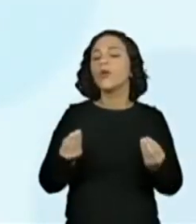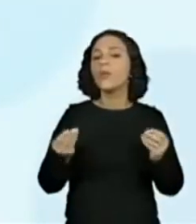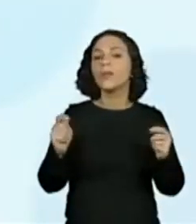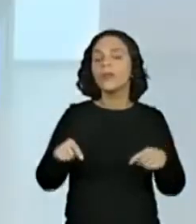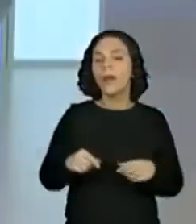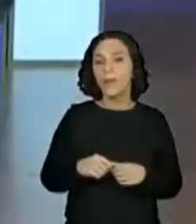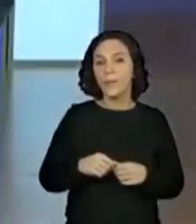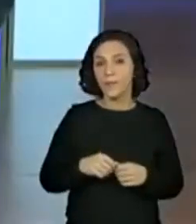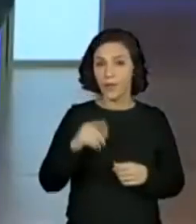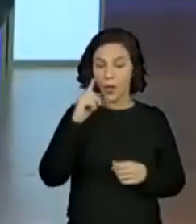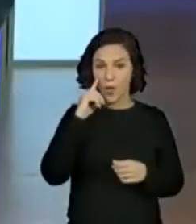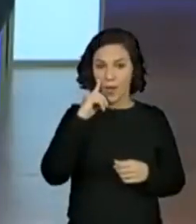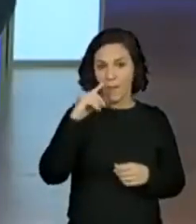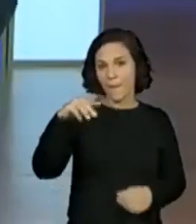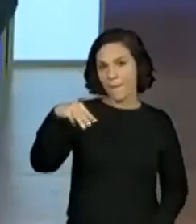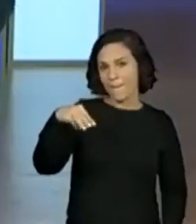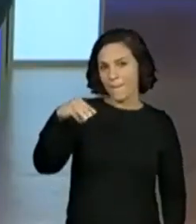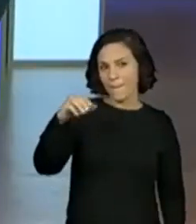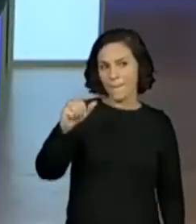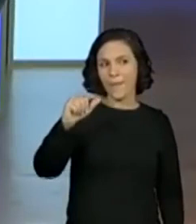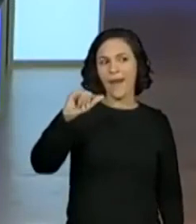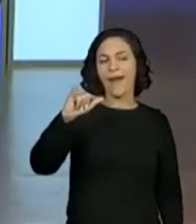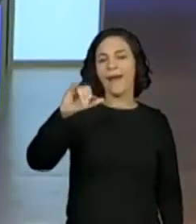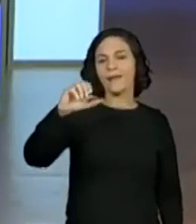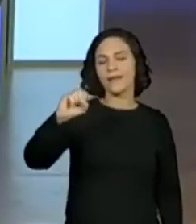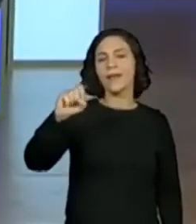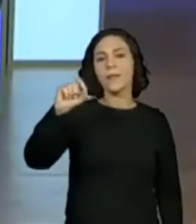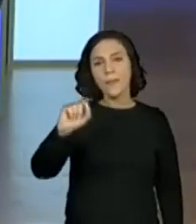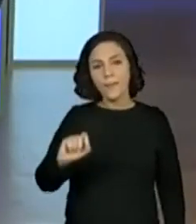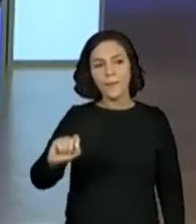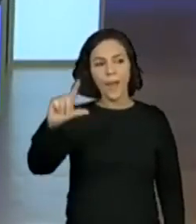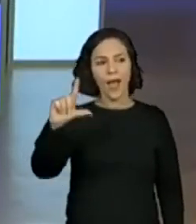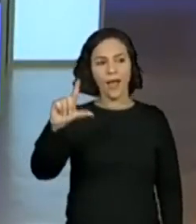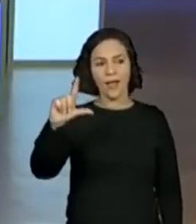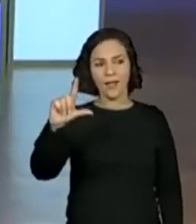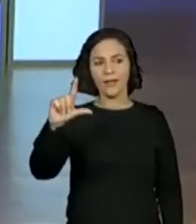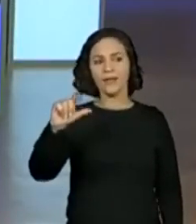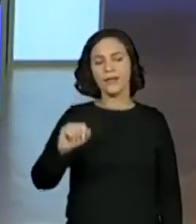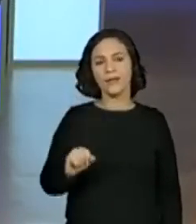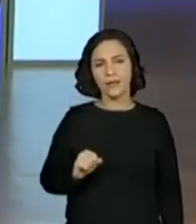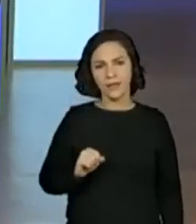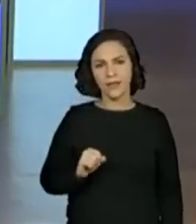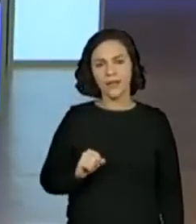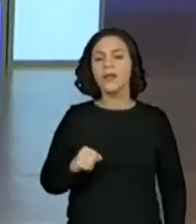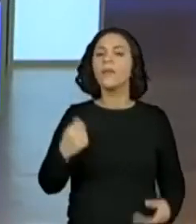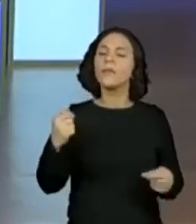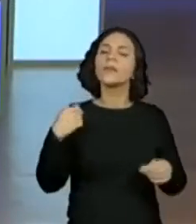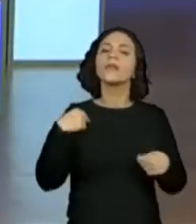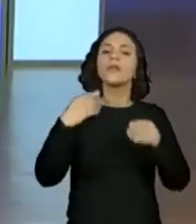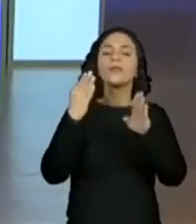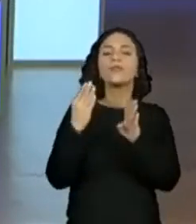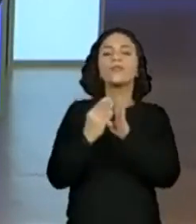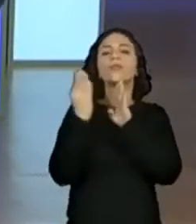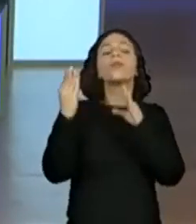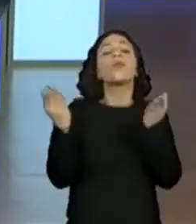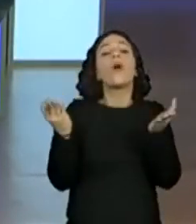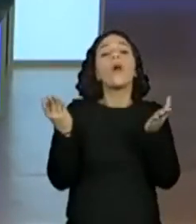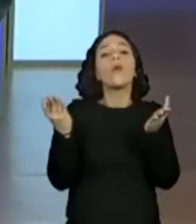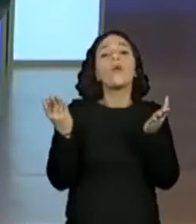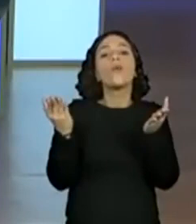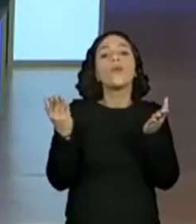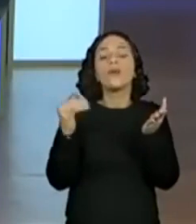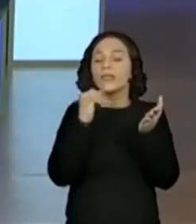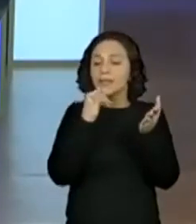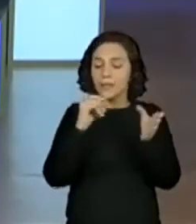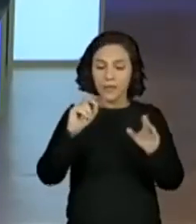Lembrando que a mais, esse termo a mais... Eles até colocaram lá, né? A gente quer descobrir a diferença. E a gente pode ir